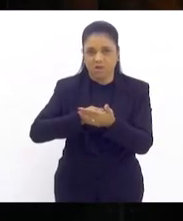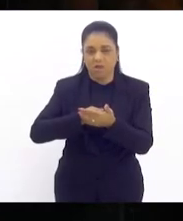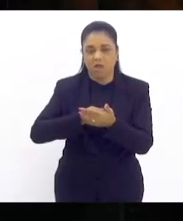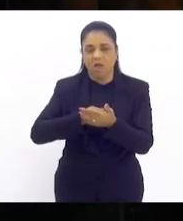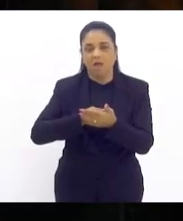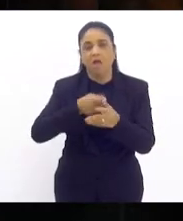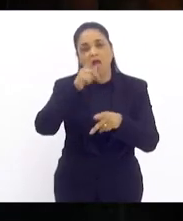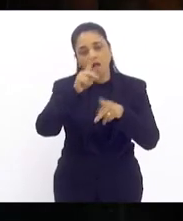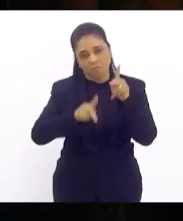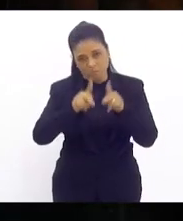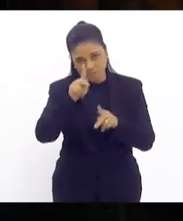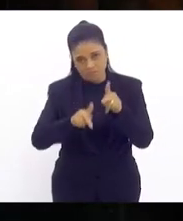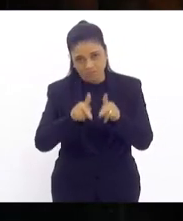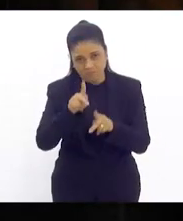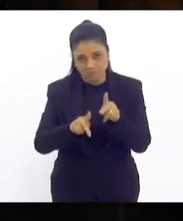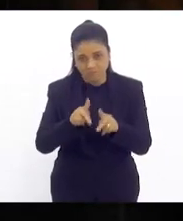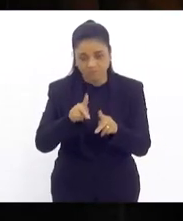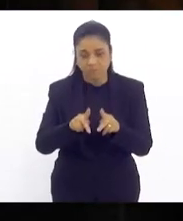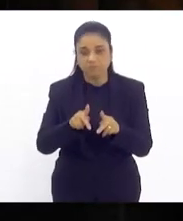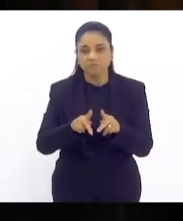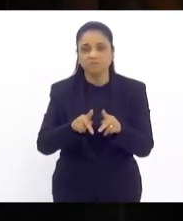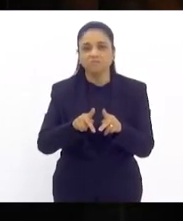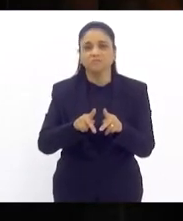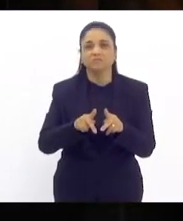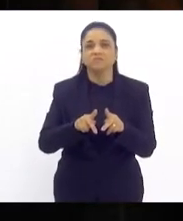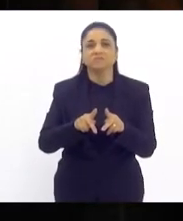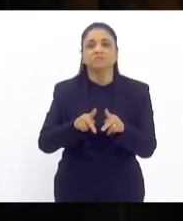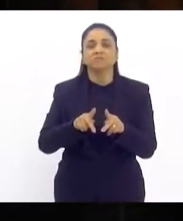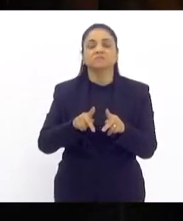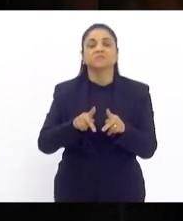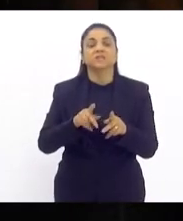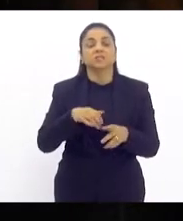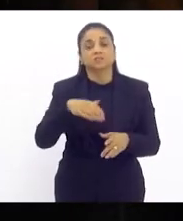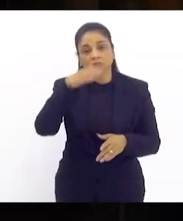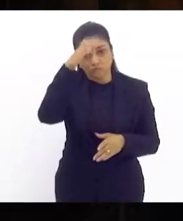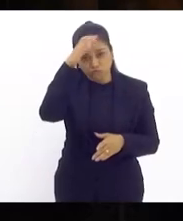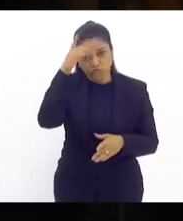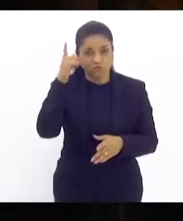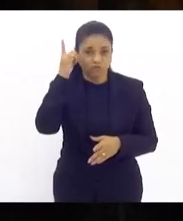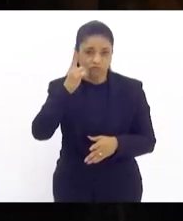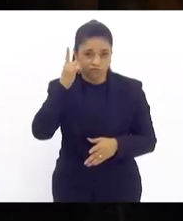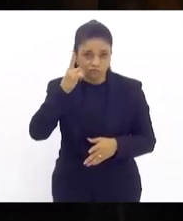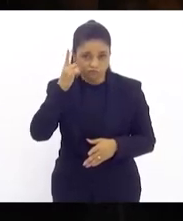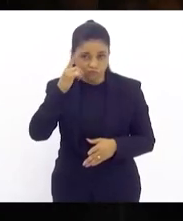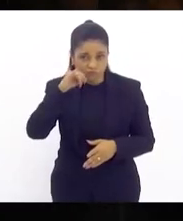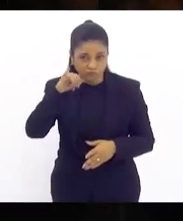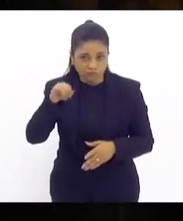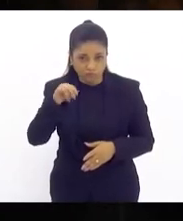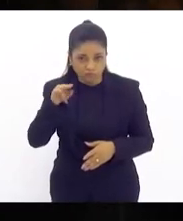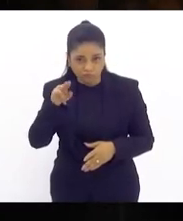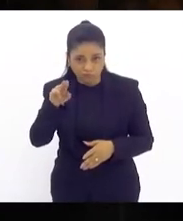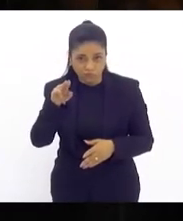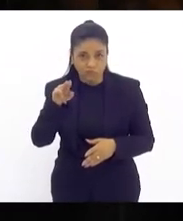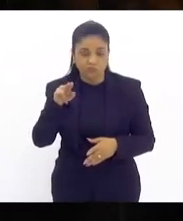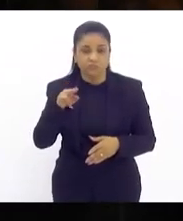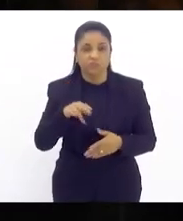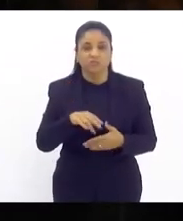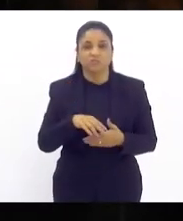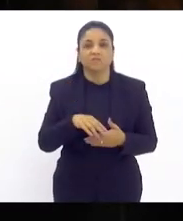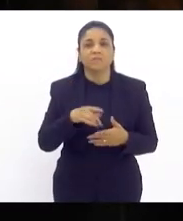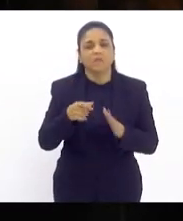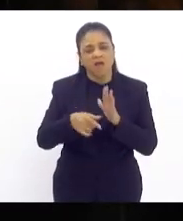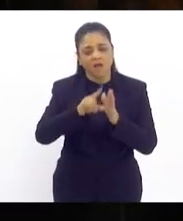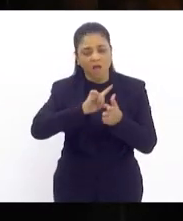a essa população e nesse sentido deputada Tia Ju a gente falava deputado que me